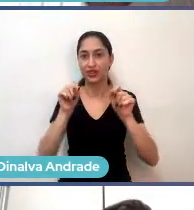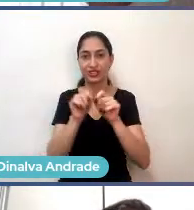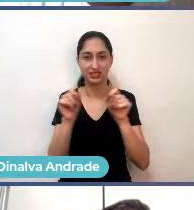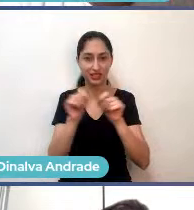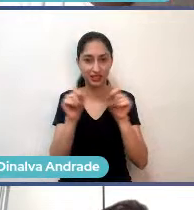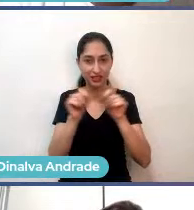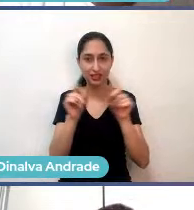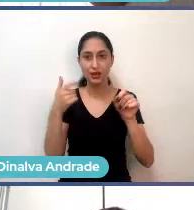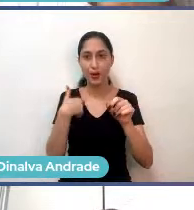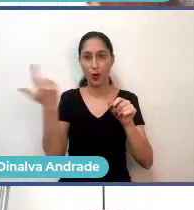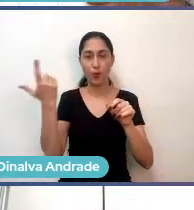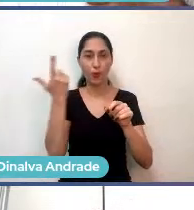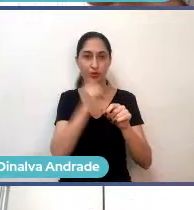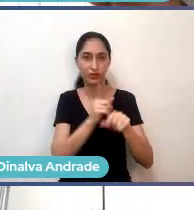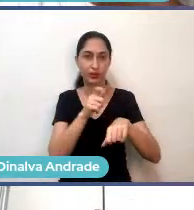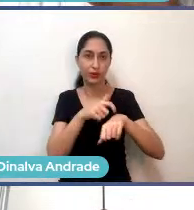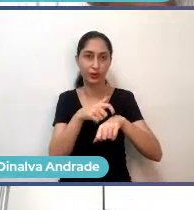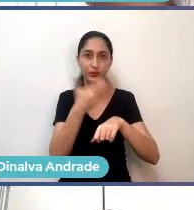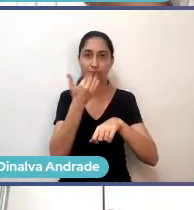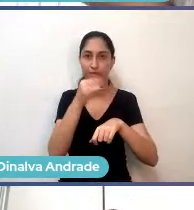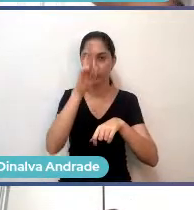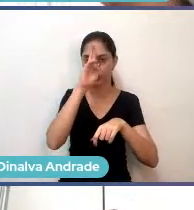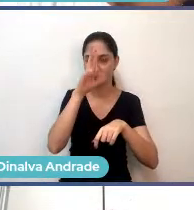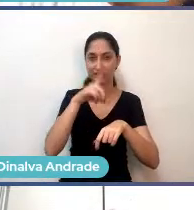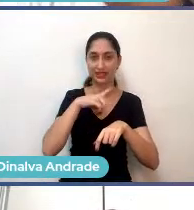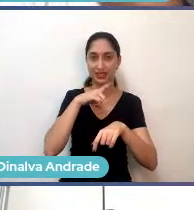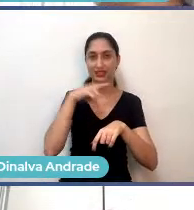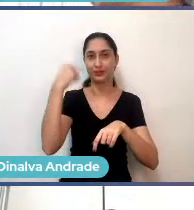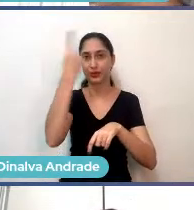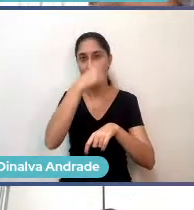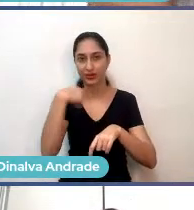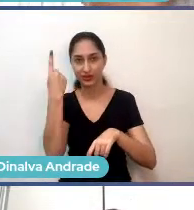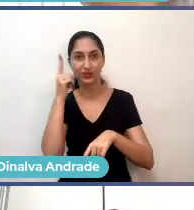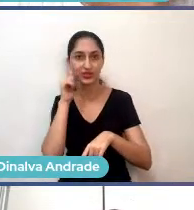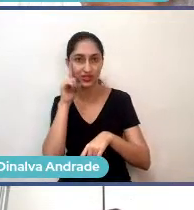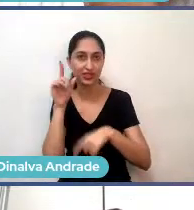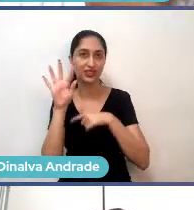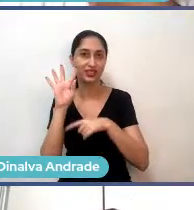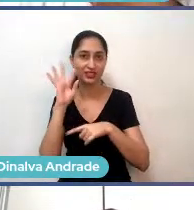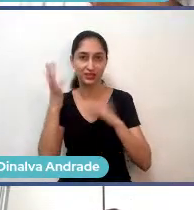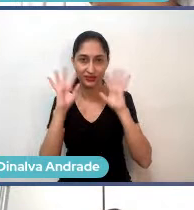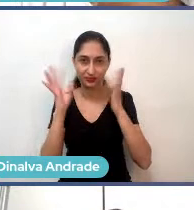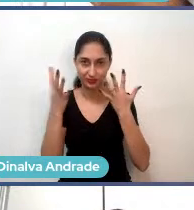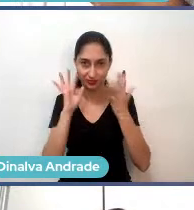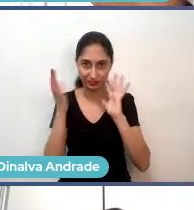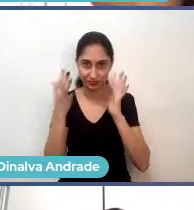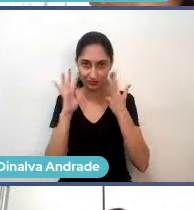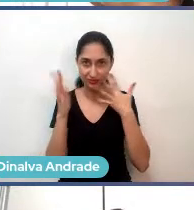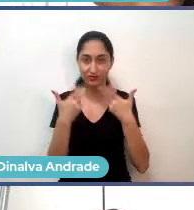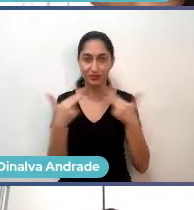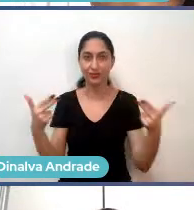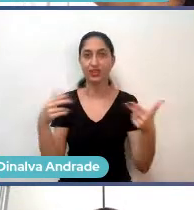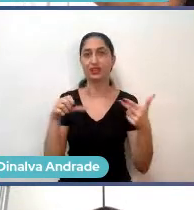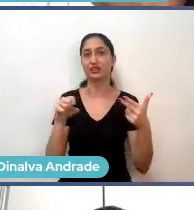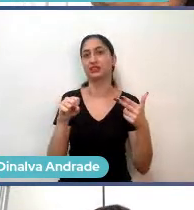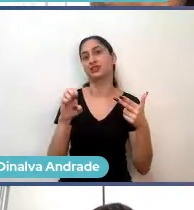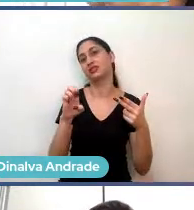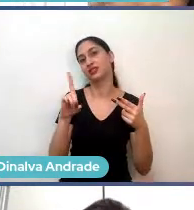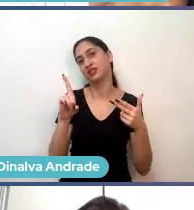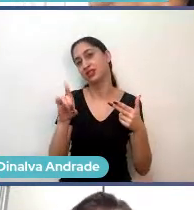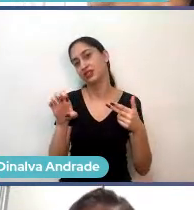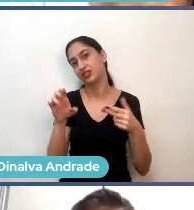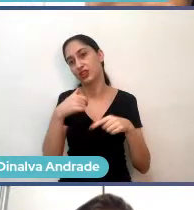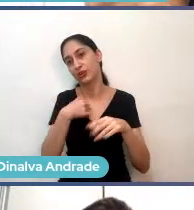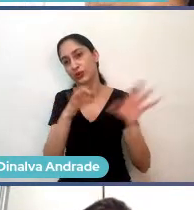consigo na minha hora do almoço em uma hora todos os dias resolver as coisas da SESP e naquela hora tal. Então, eu vou